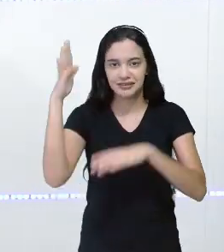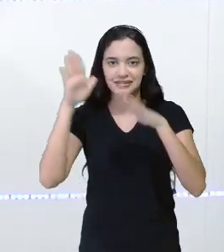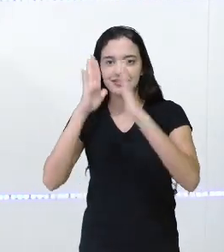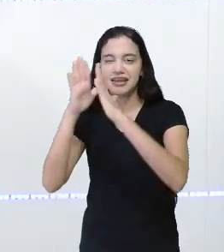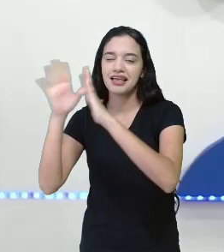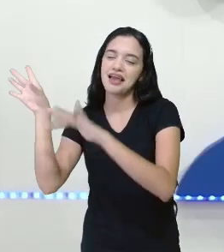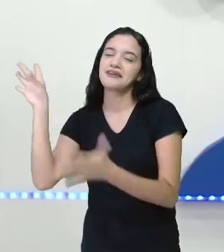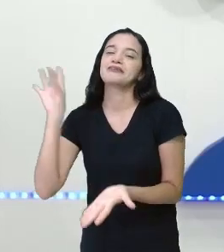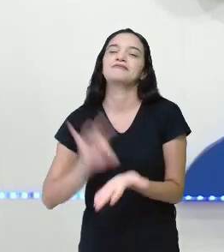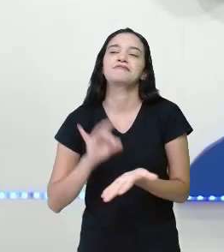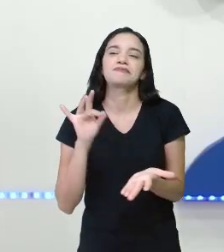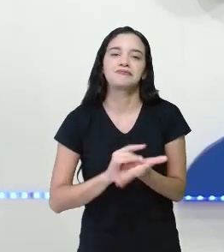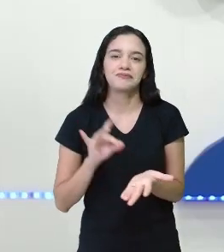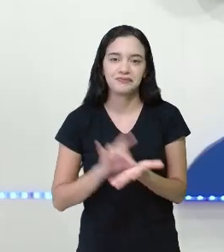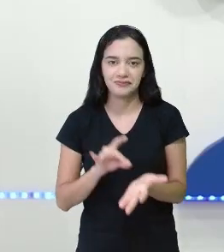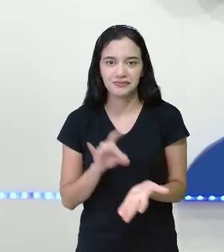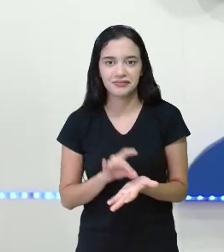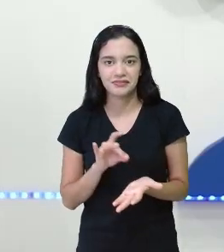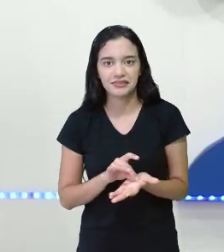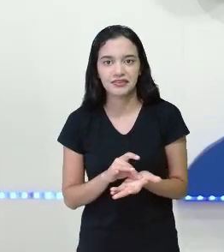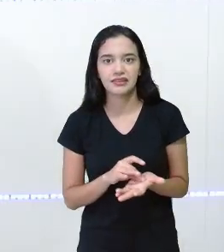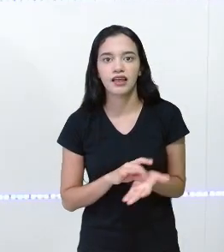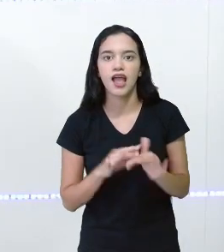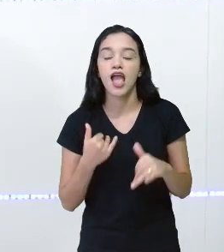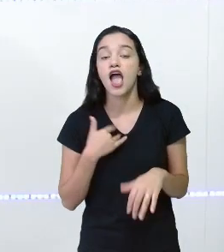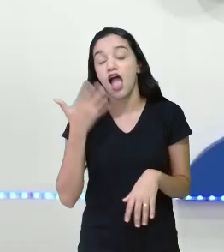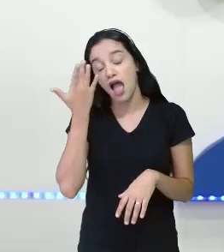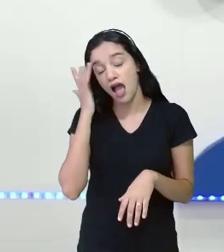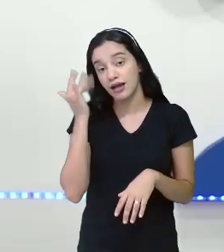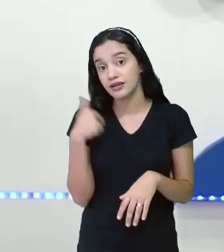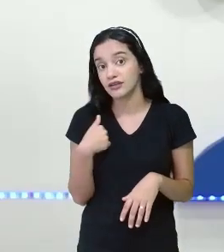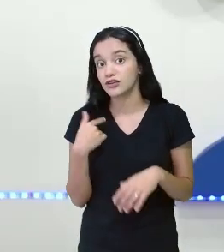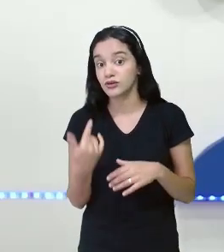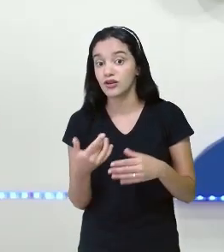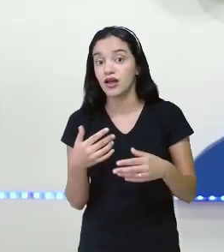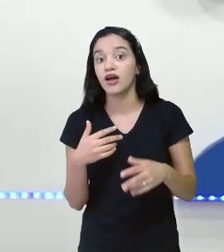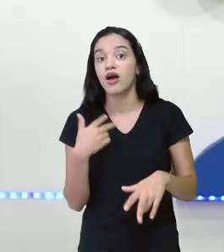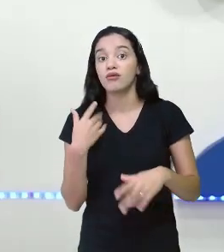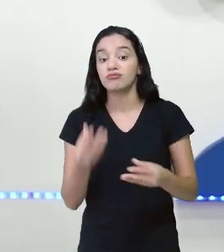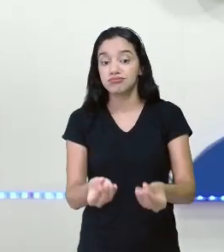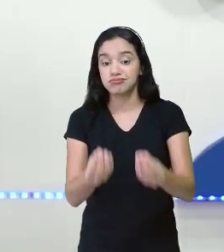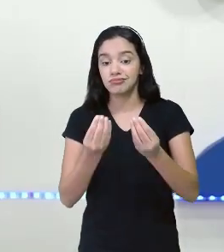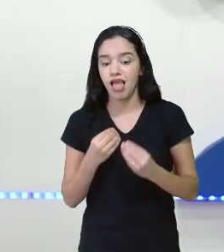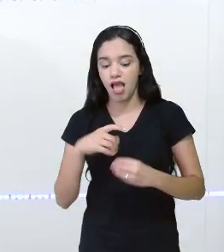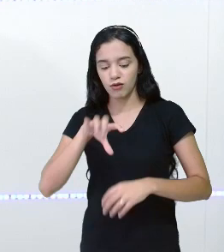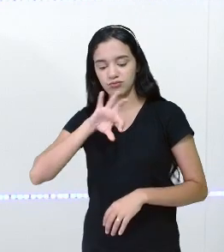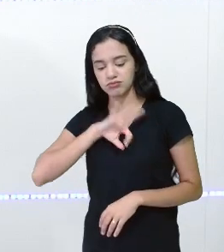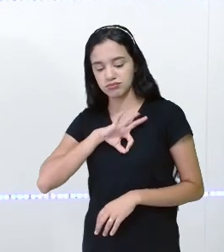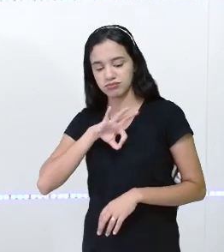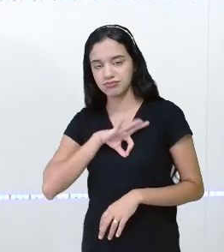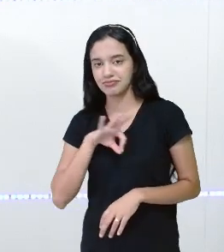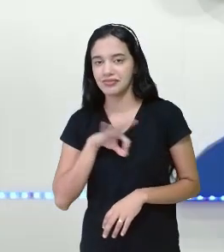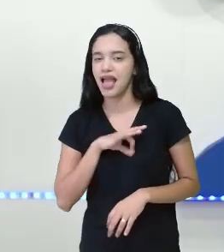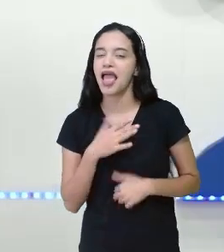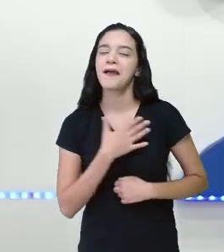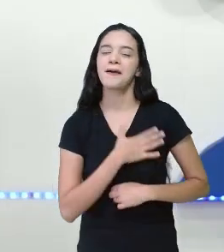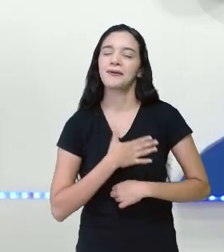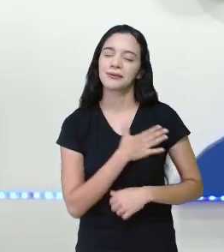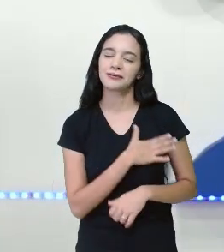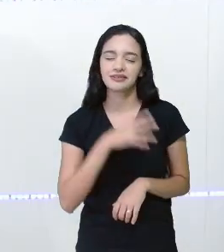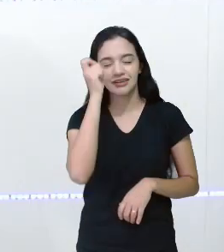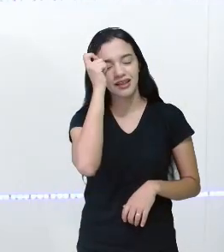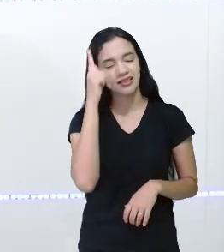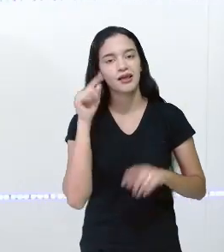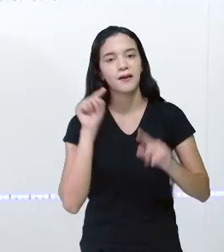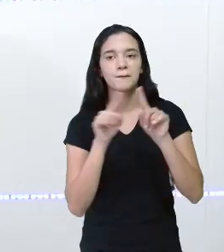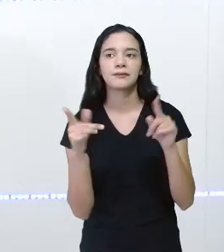verdade, é verdade, professora Mauricê. Eu acho que a gente merece até uma medalha, viu? Olha, gostei da ideia.